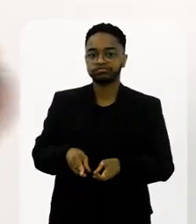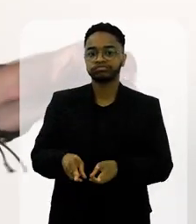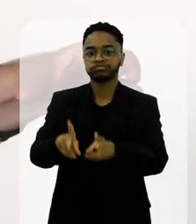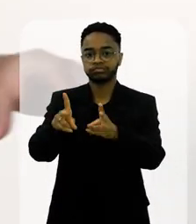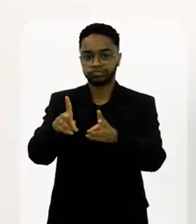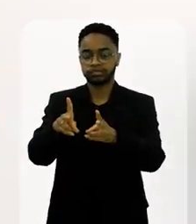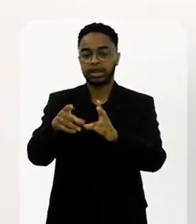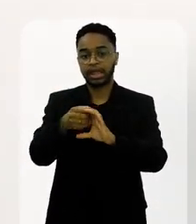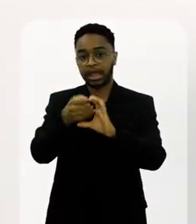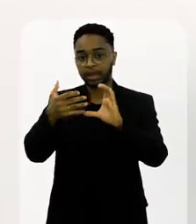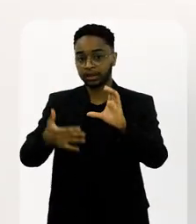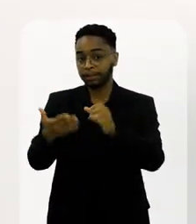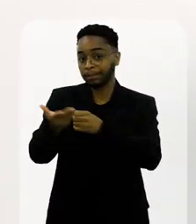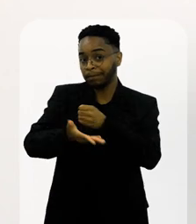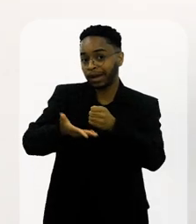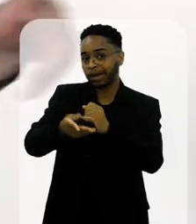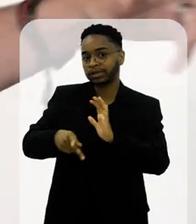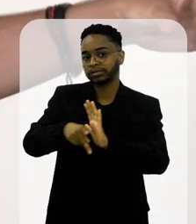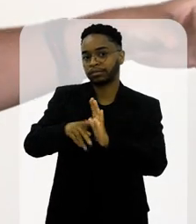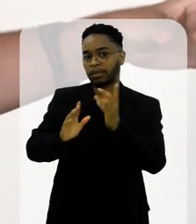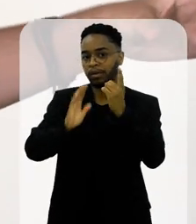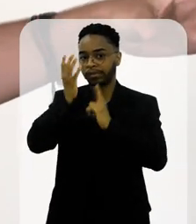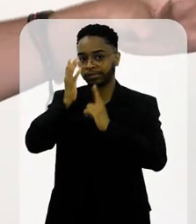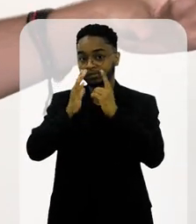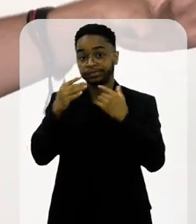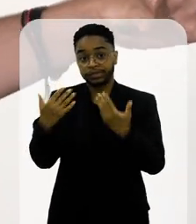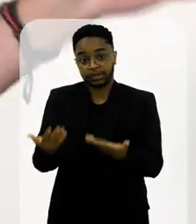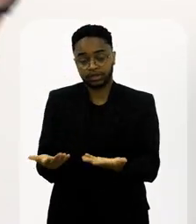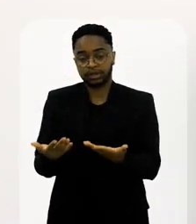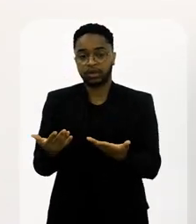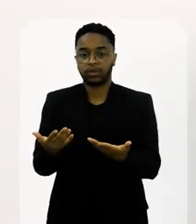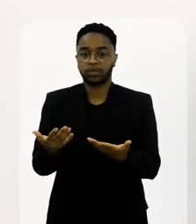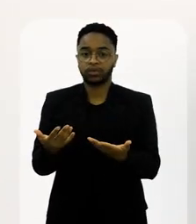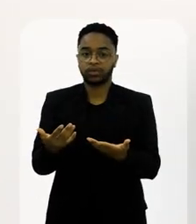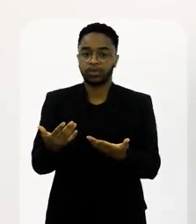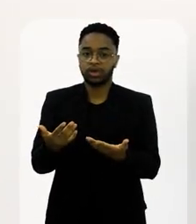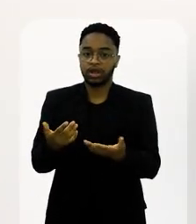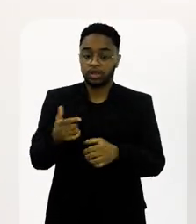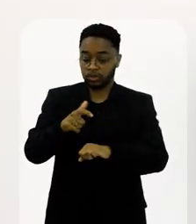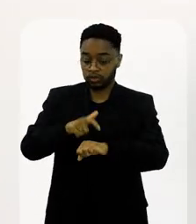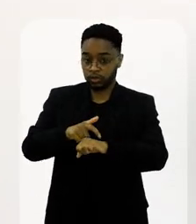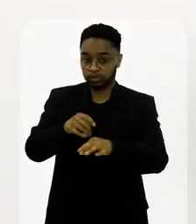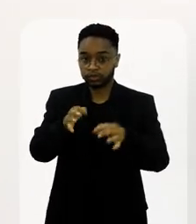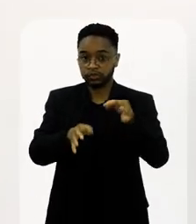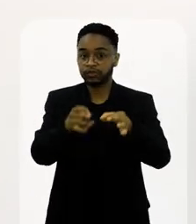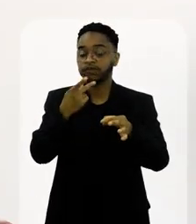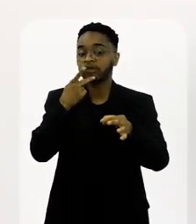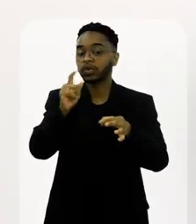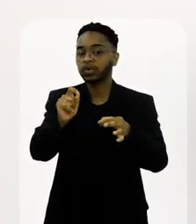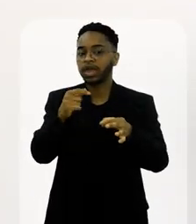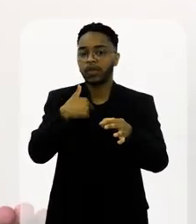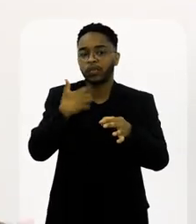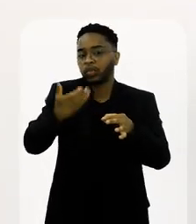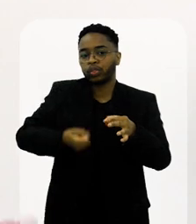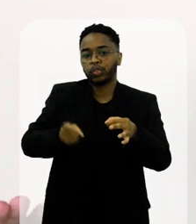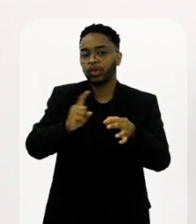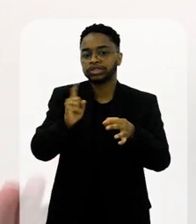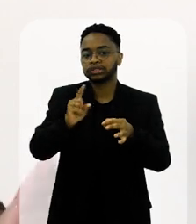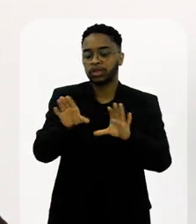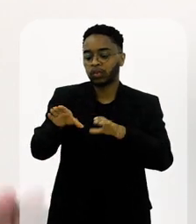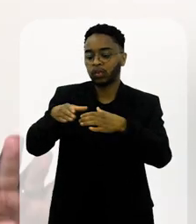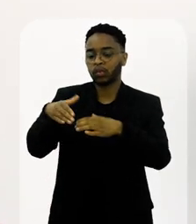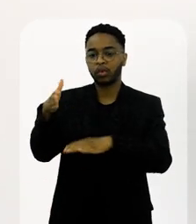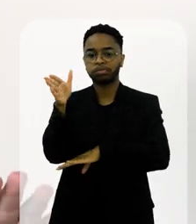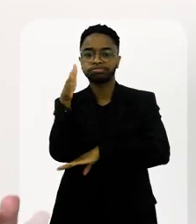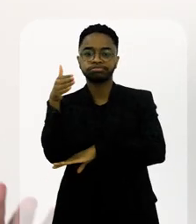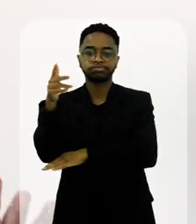manter aspectos essenciais do nosso carnaval. Então, no momento em que o júri fala, não, eu não aceito